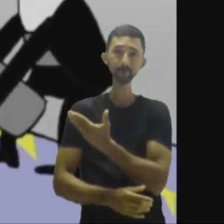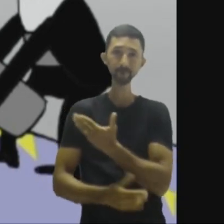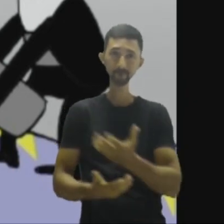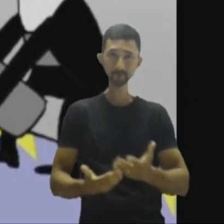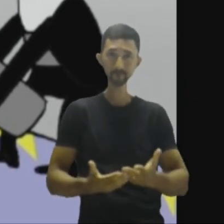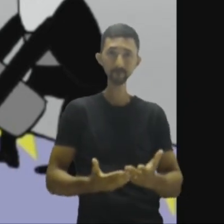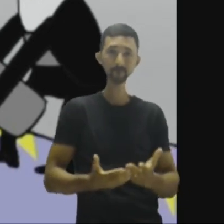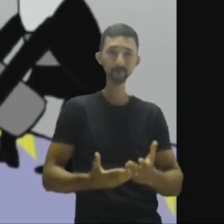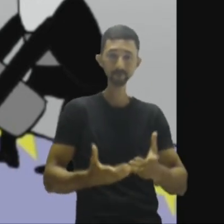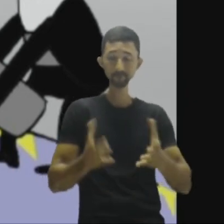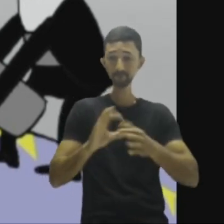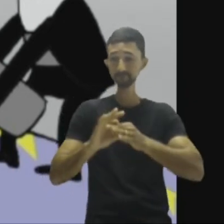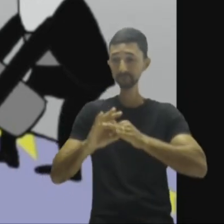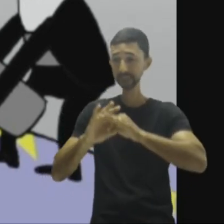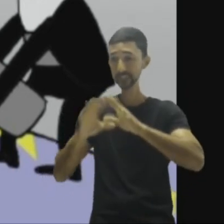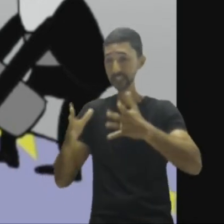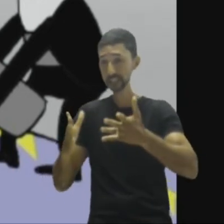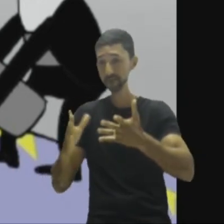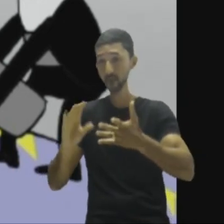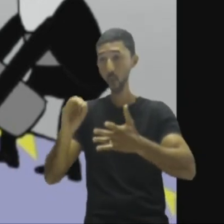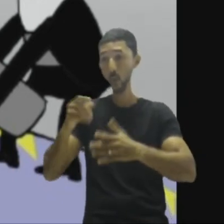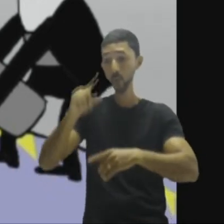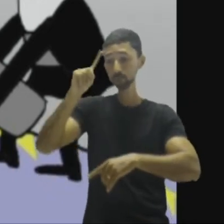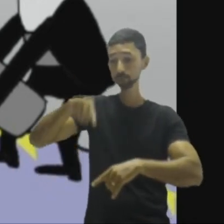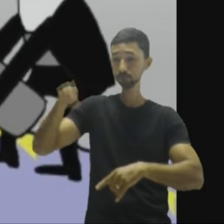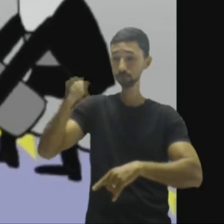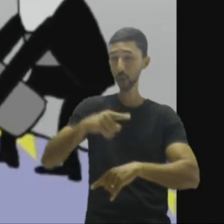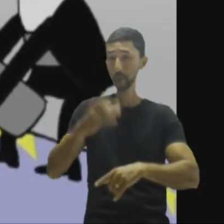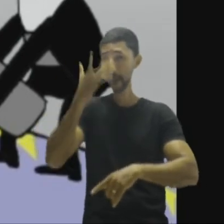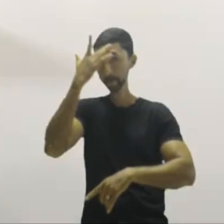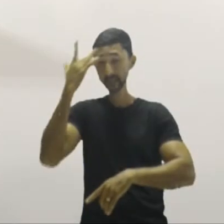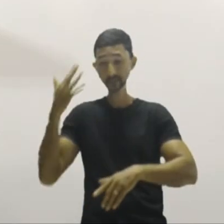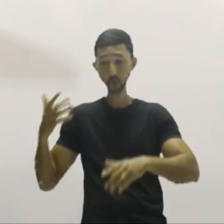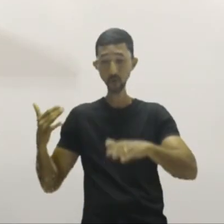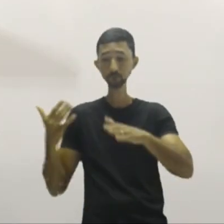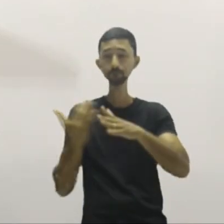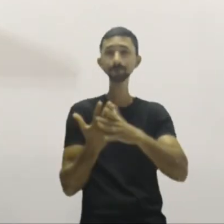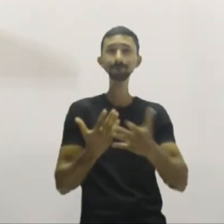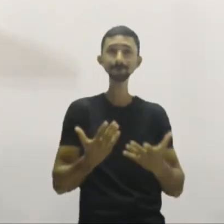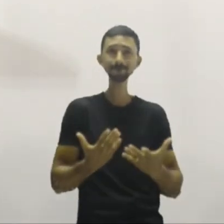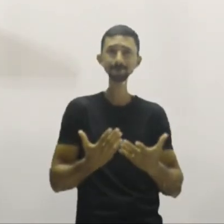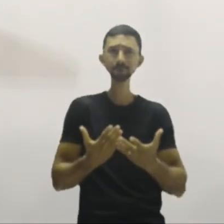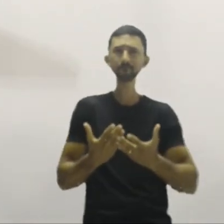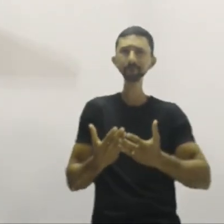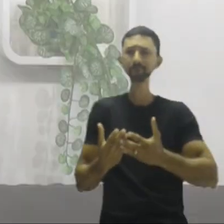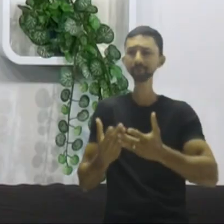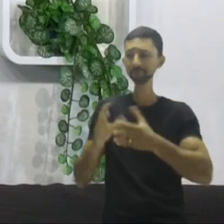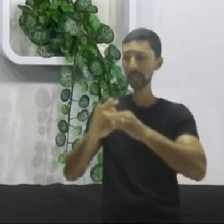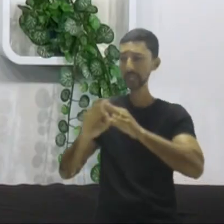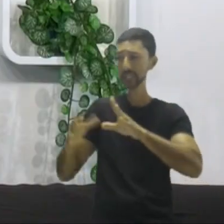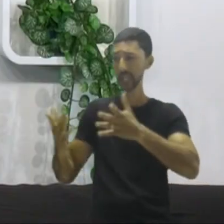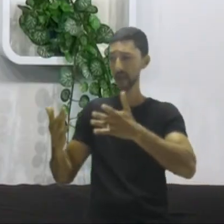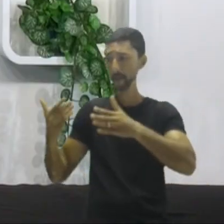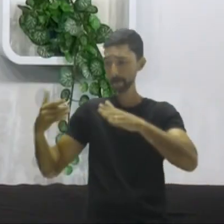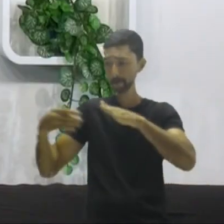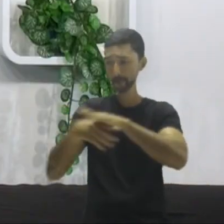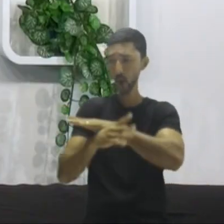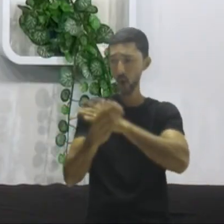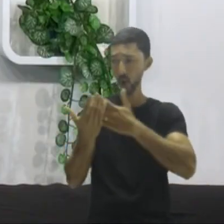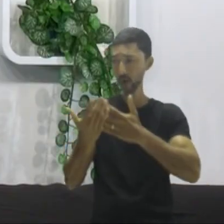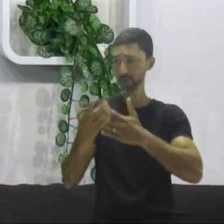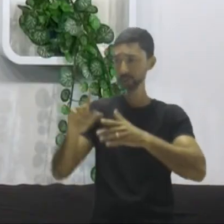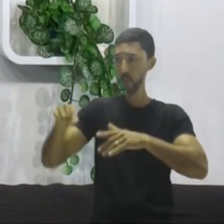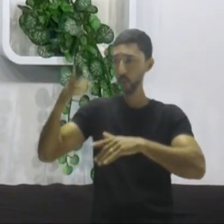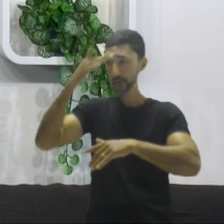deixar ou não deixar entrar na Europa, eles ficam se questionando, deixar ou não deixar entrar